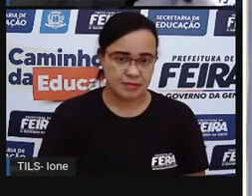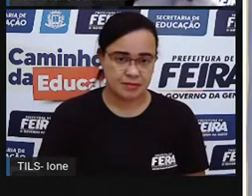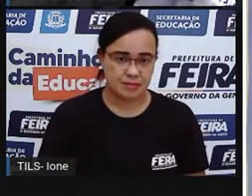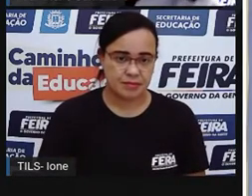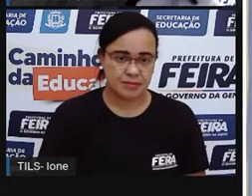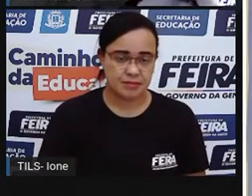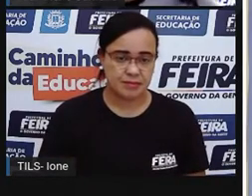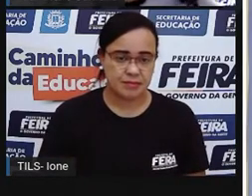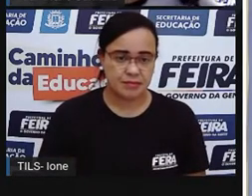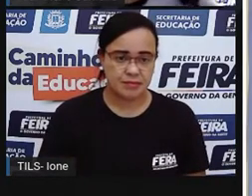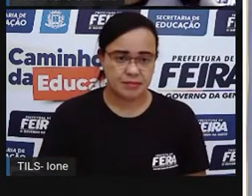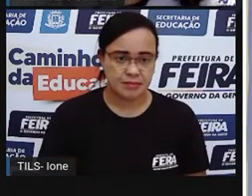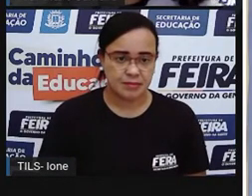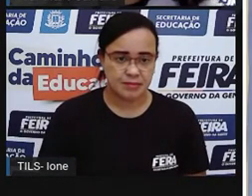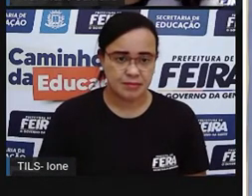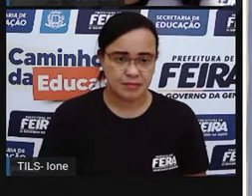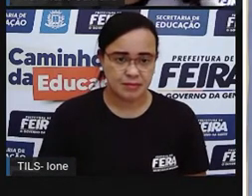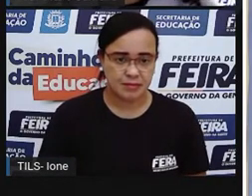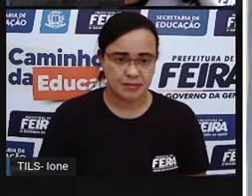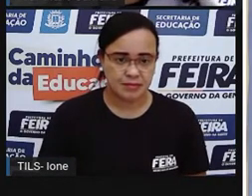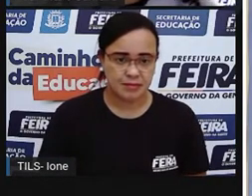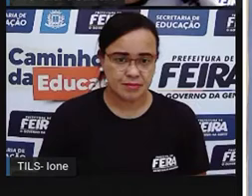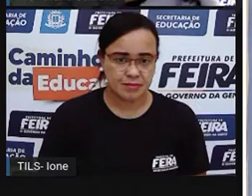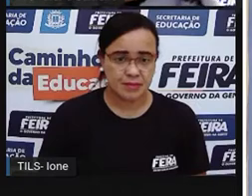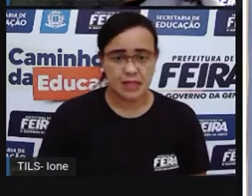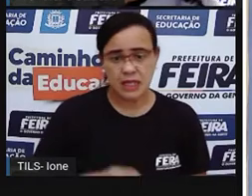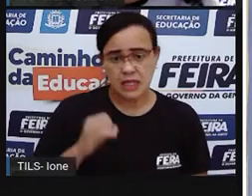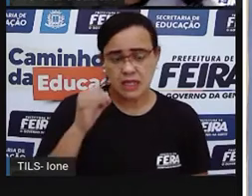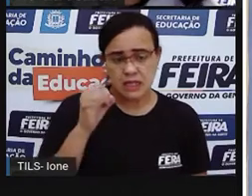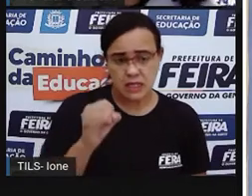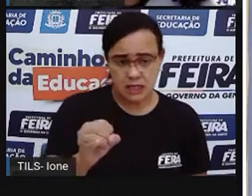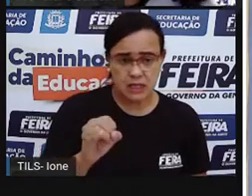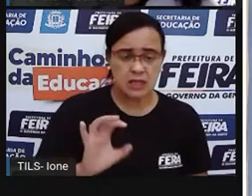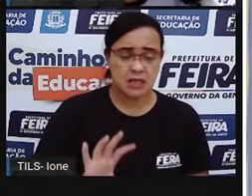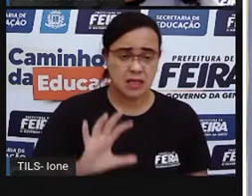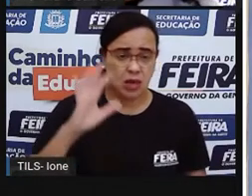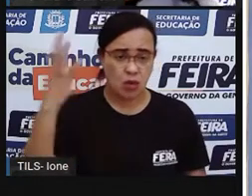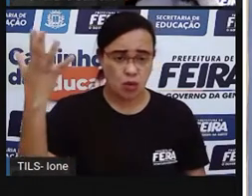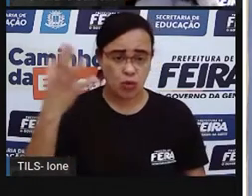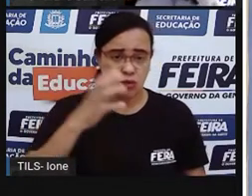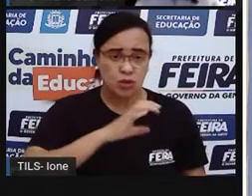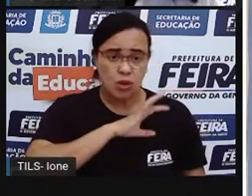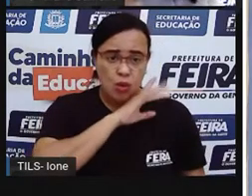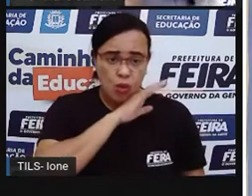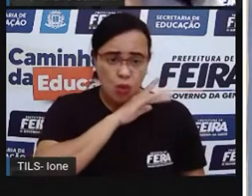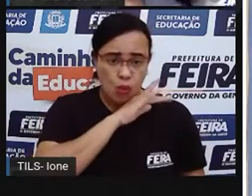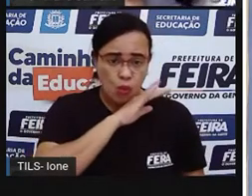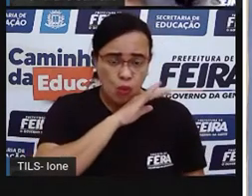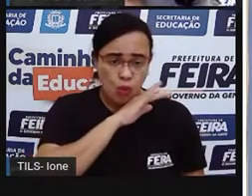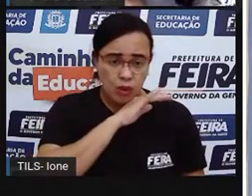Se alguma coisa ruim acontecer, será o primeiro a ser salvo.